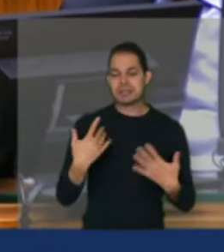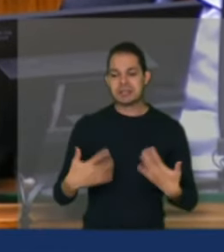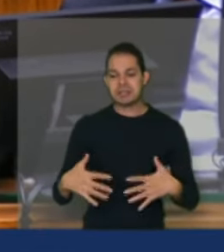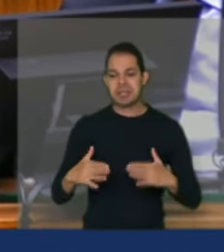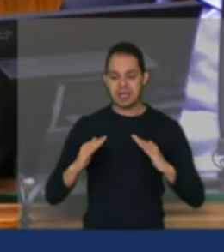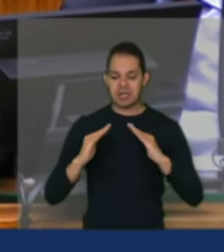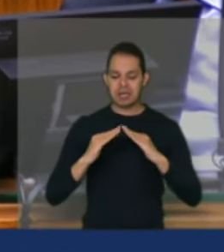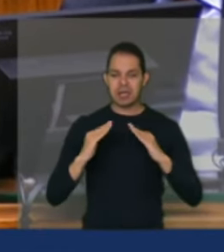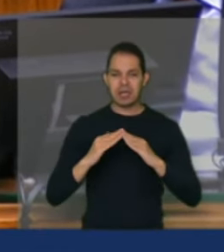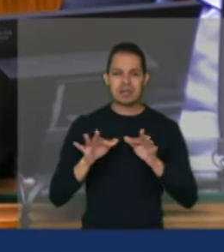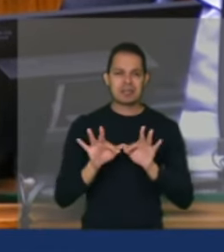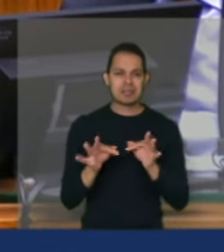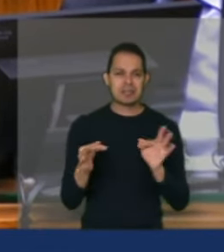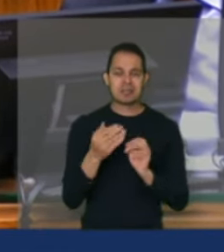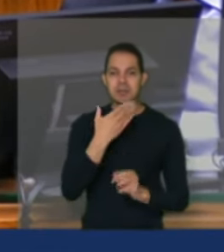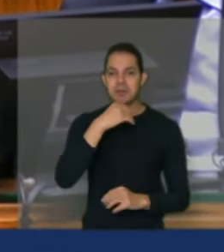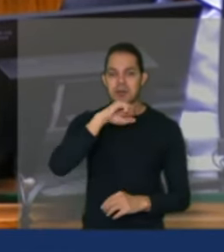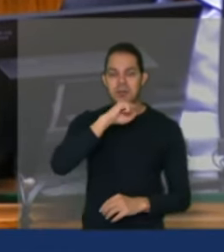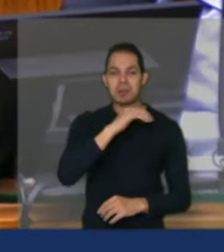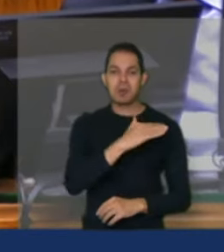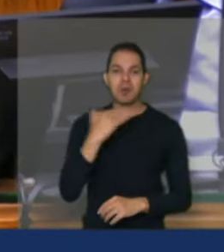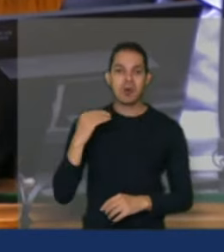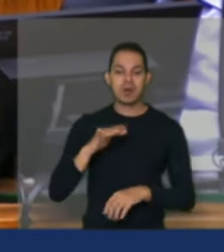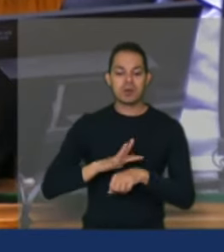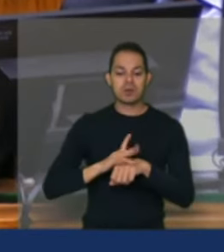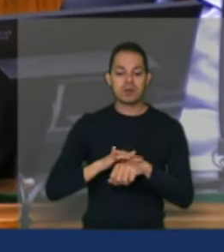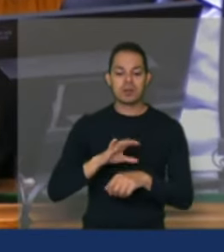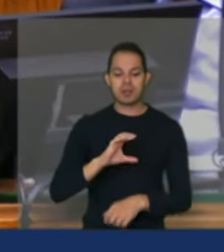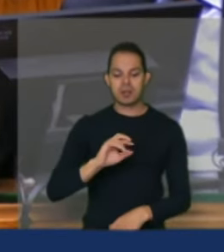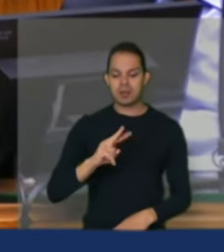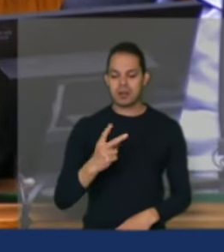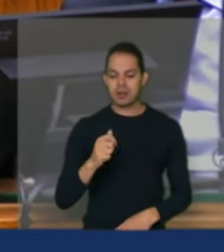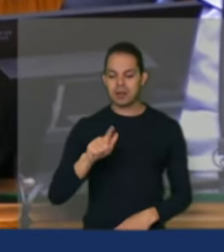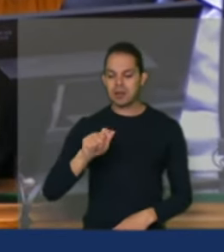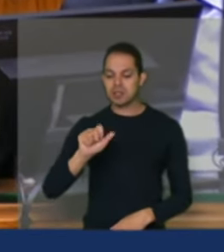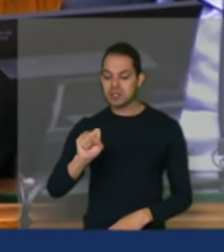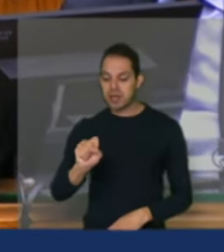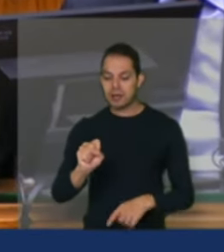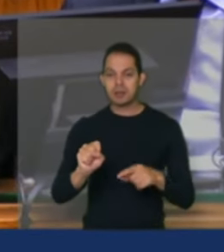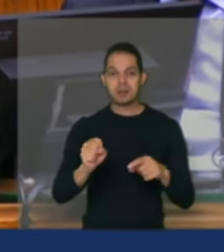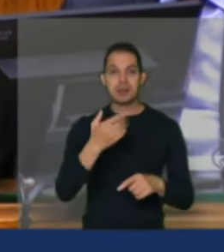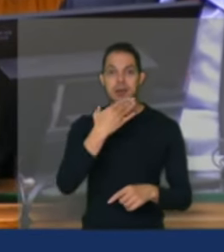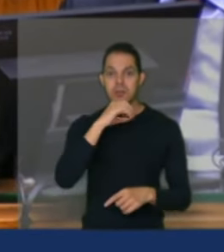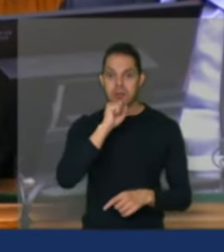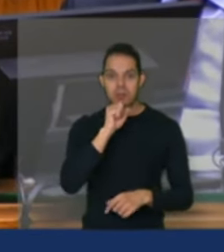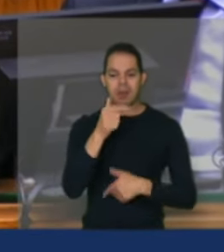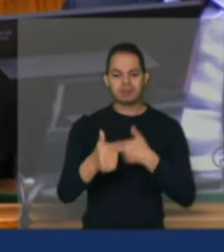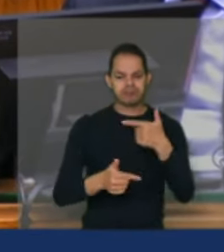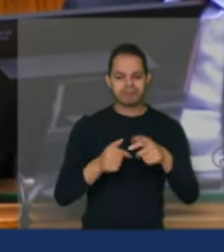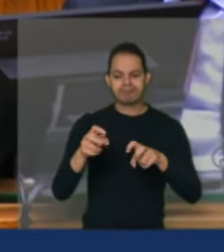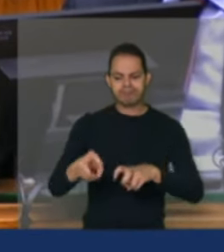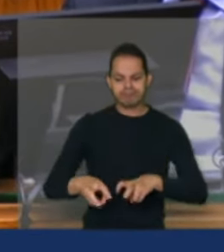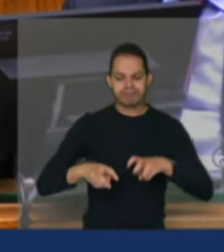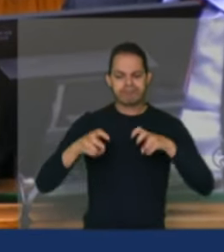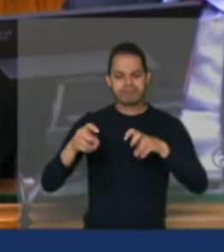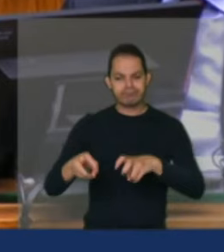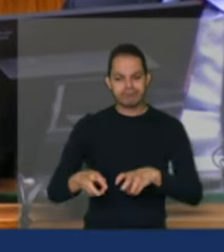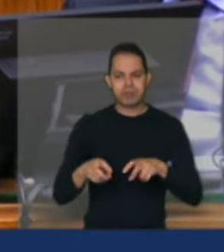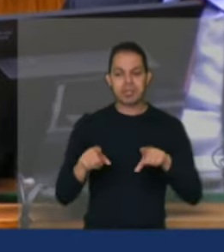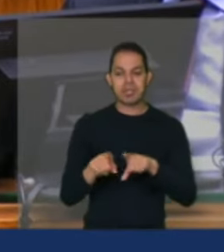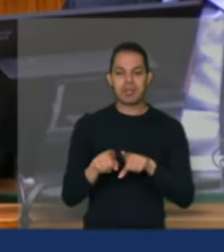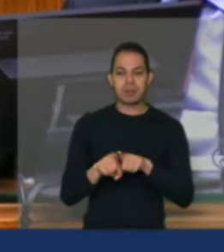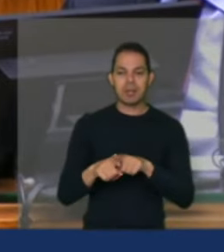a pico meu pai morreu com doença de chagas pequeno produtor e da grande luta dessa